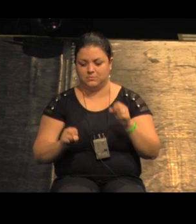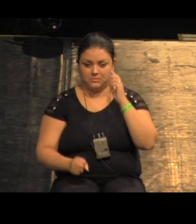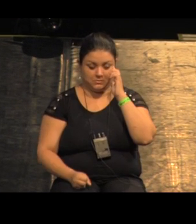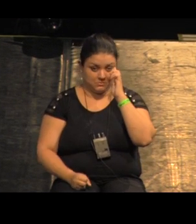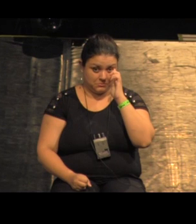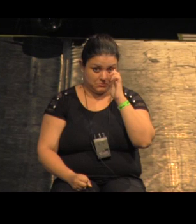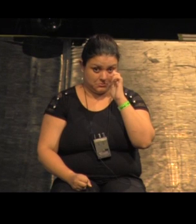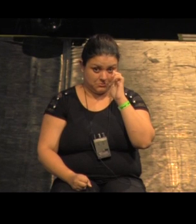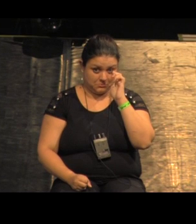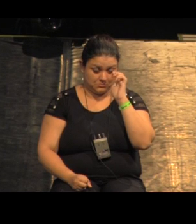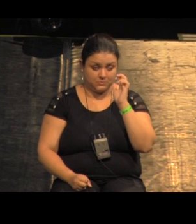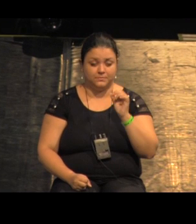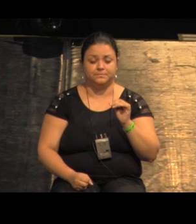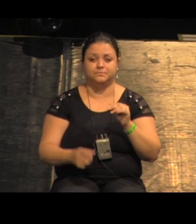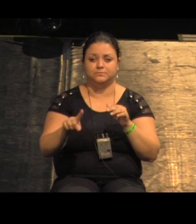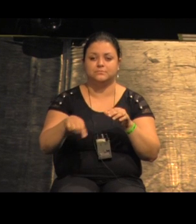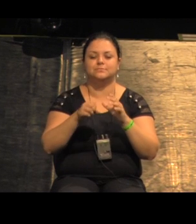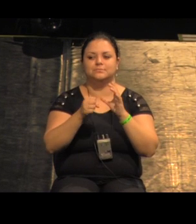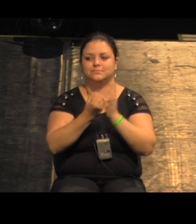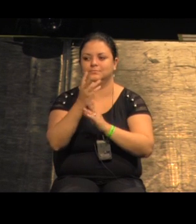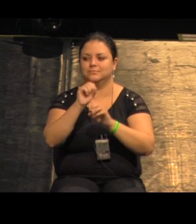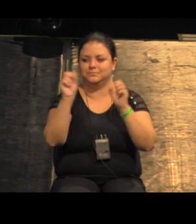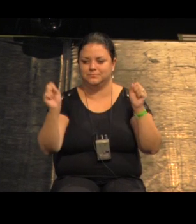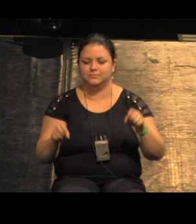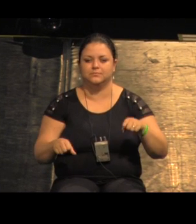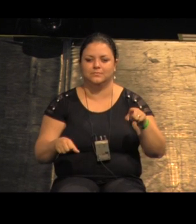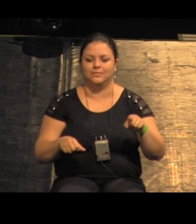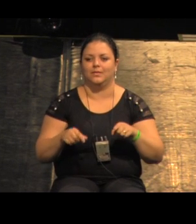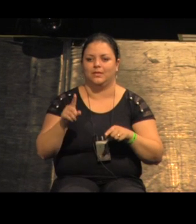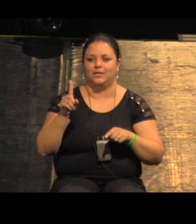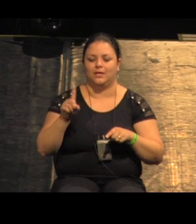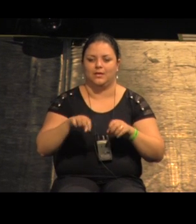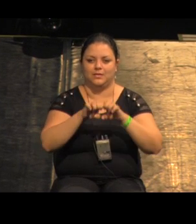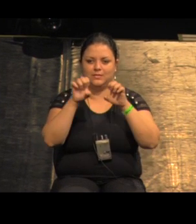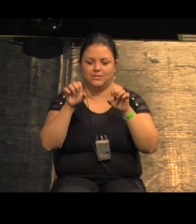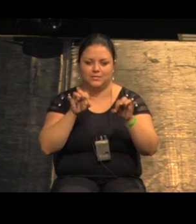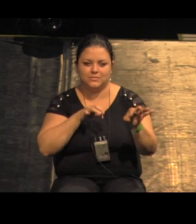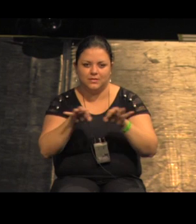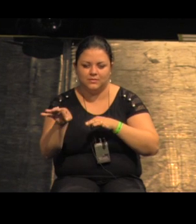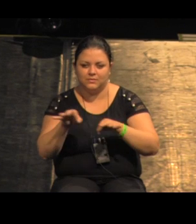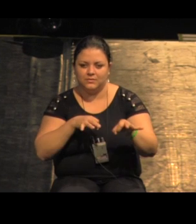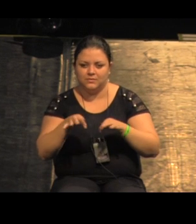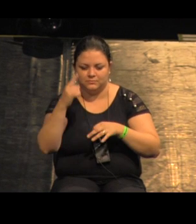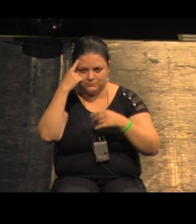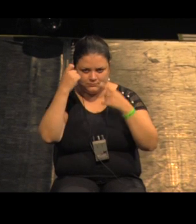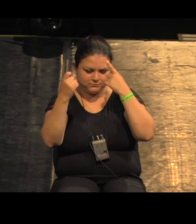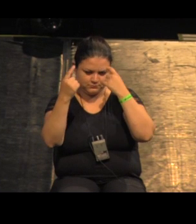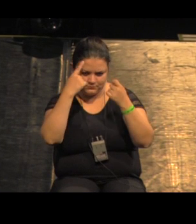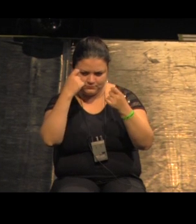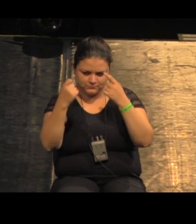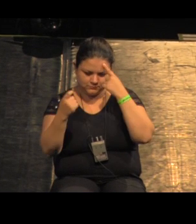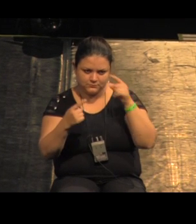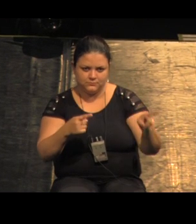razão vamos para frente não vai funcionar mas o importante nesse caso é a estratégia o fortalecimento